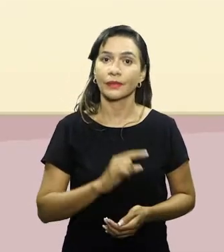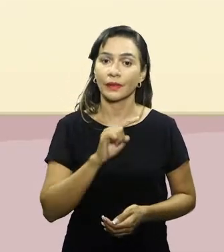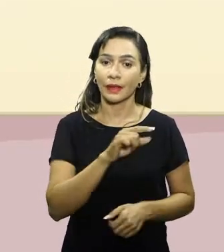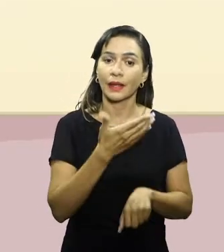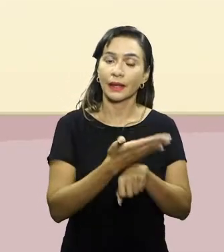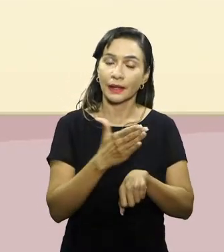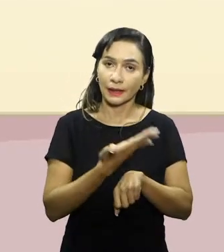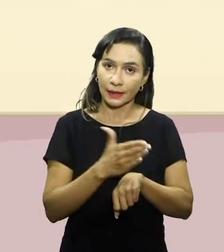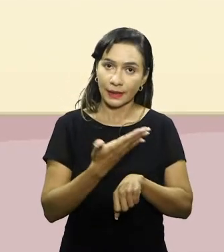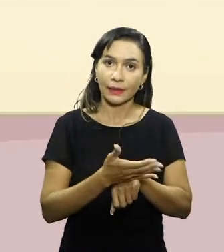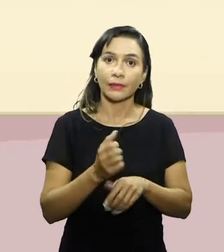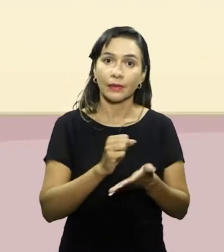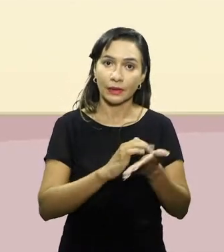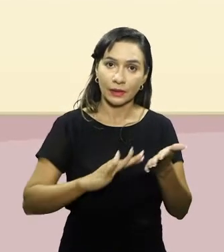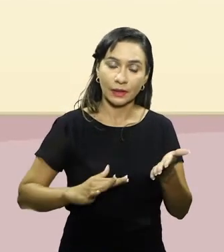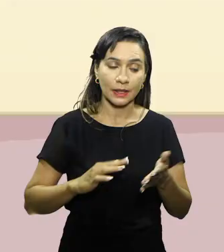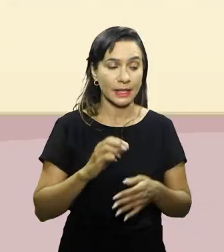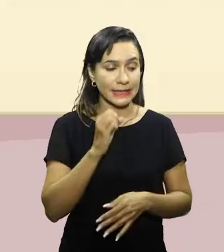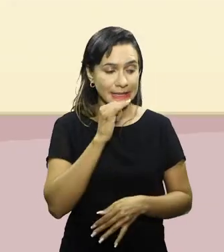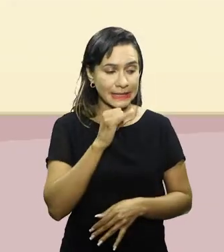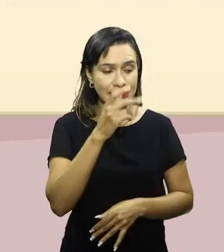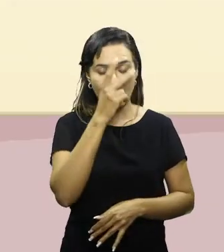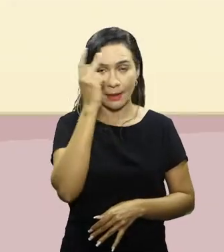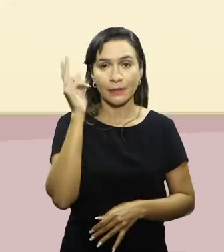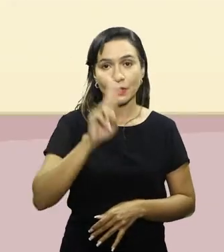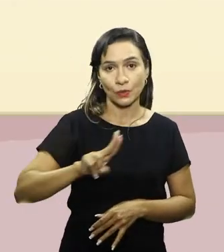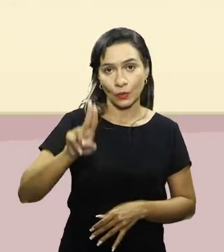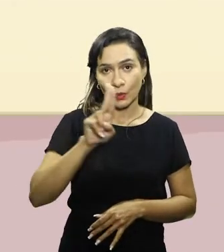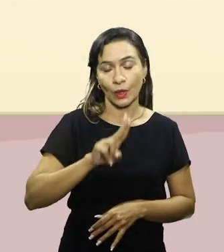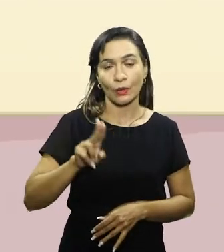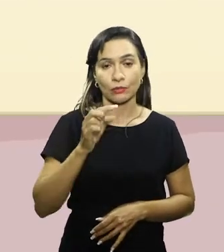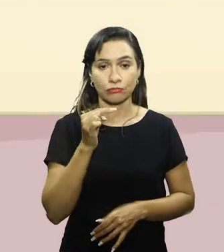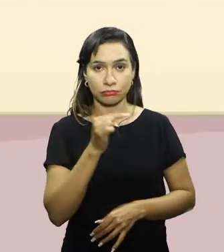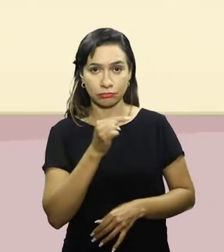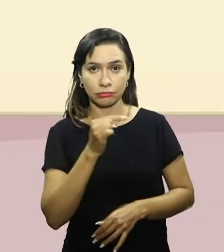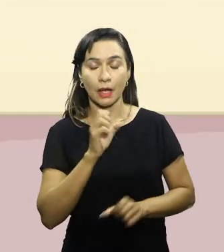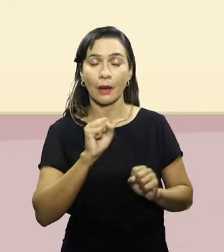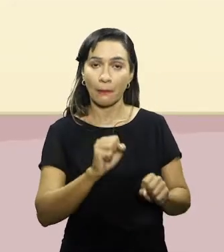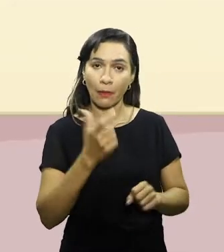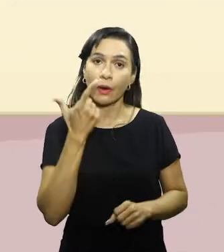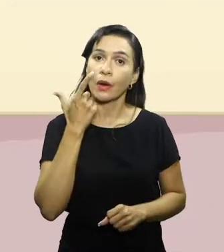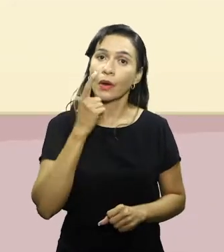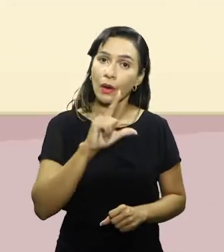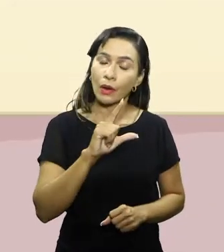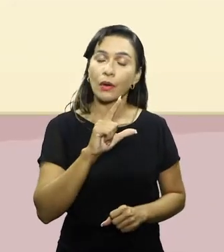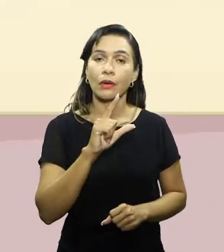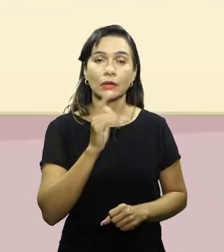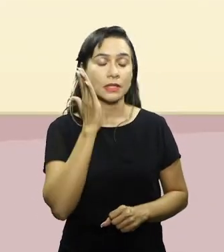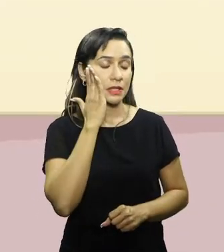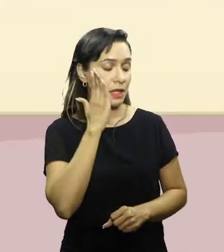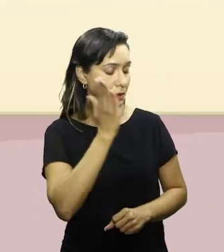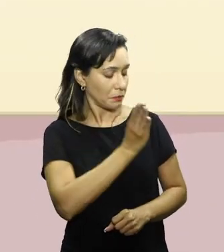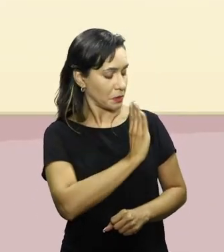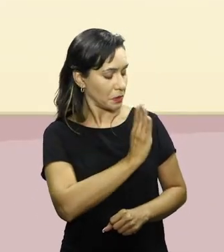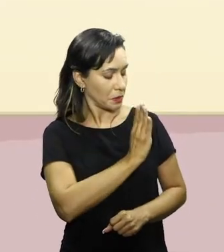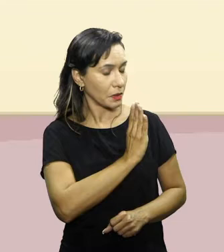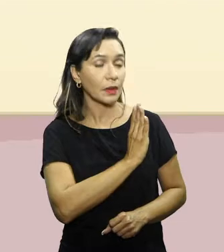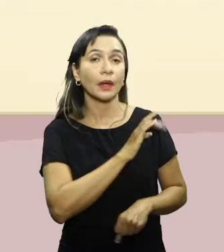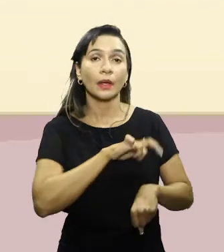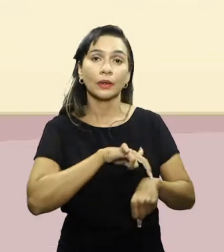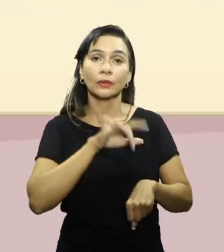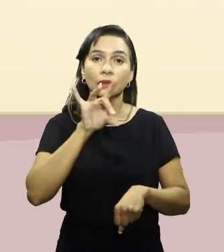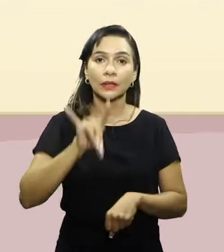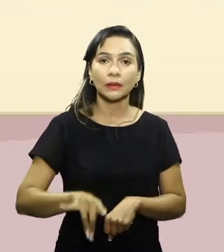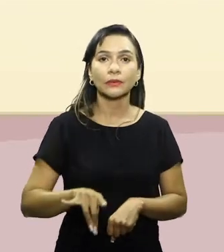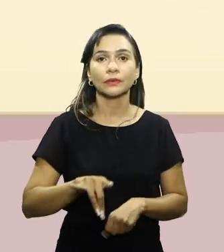essa prática do exercício, quem usa esse tipo de instrumento pode estar verificando a sua frequência cardíaca em tempo